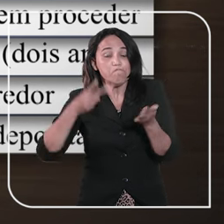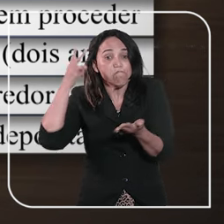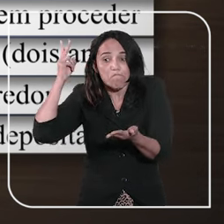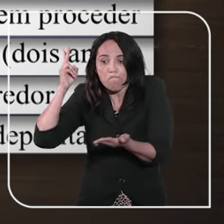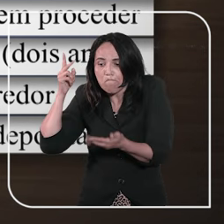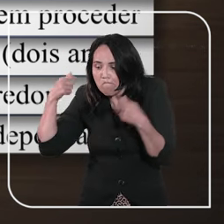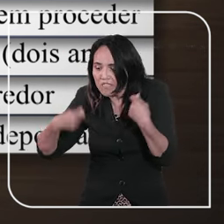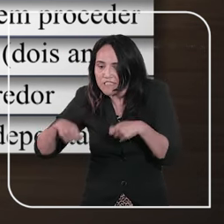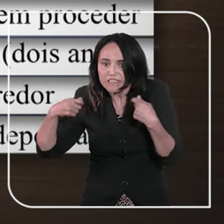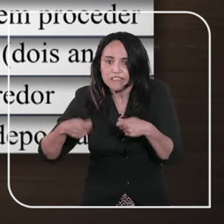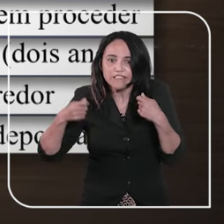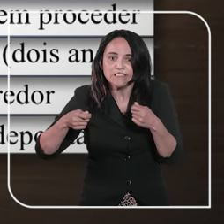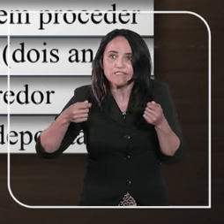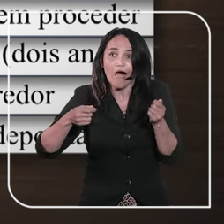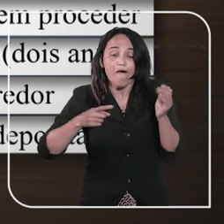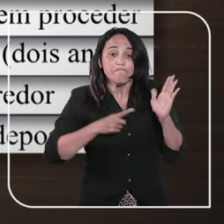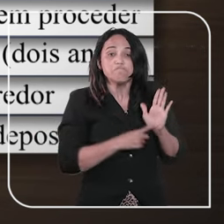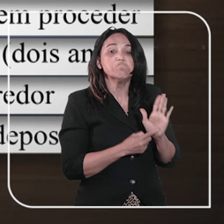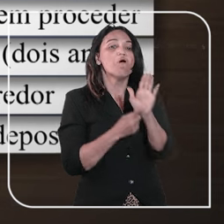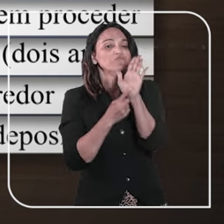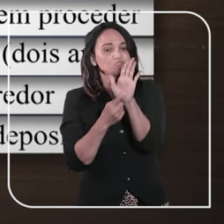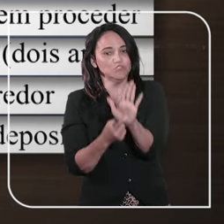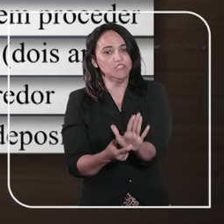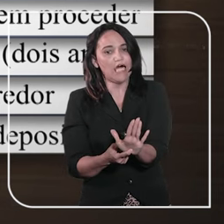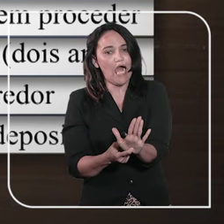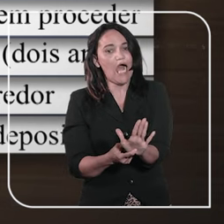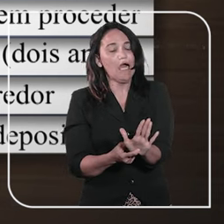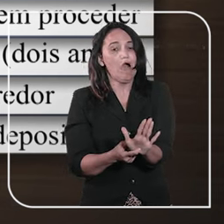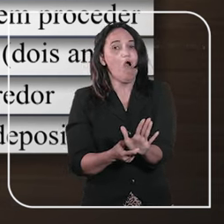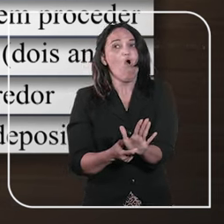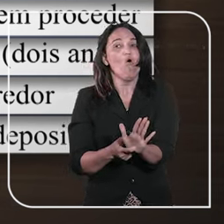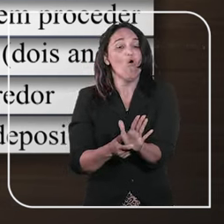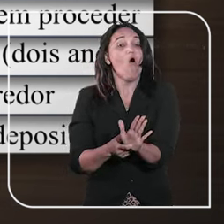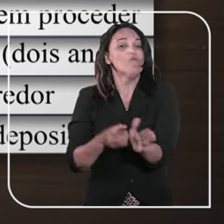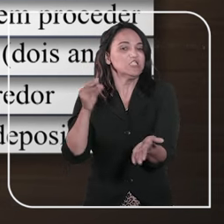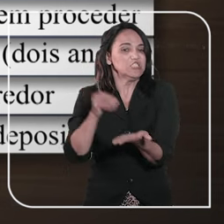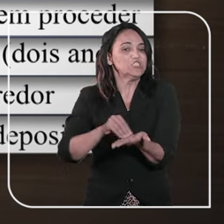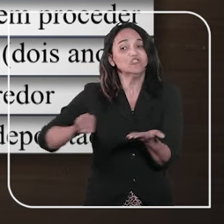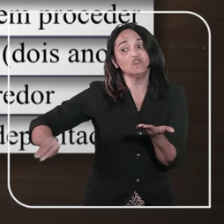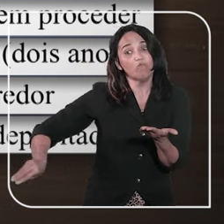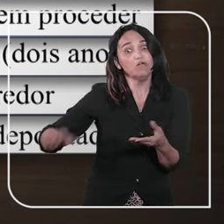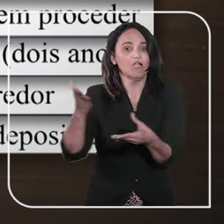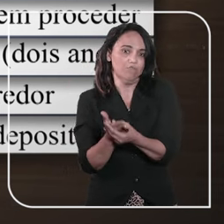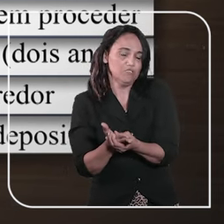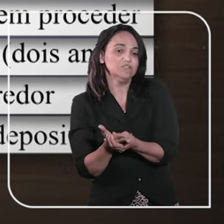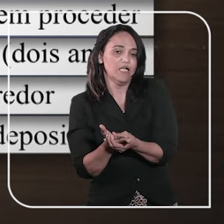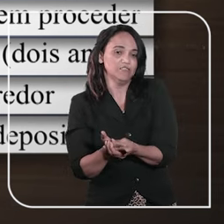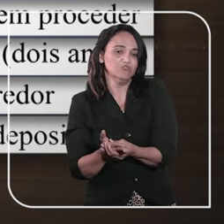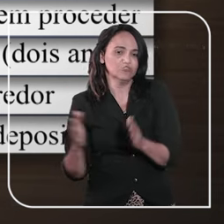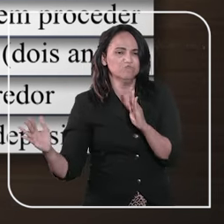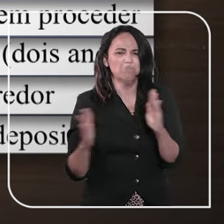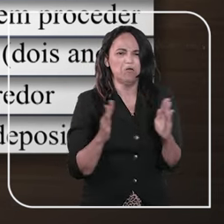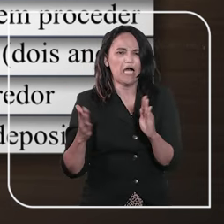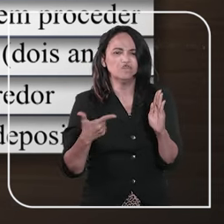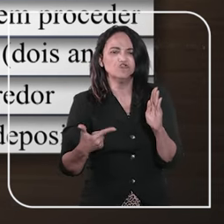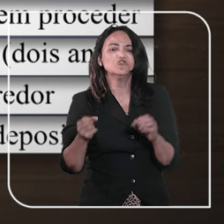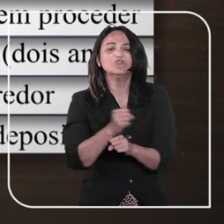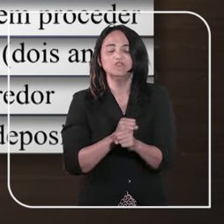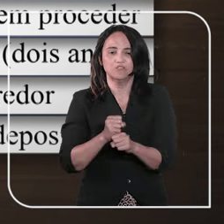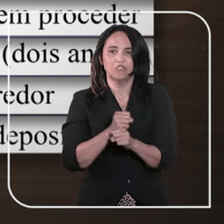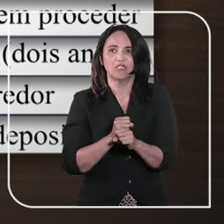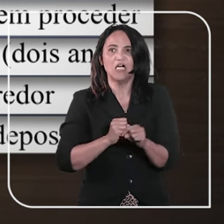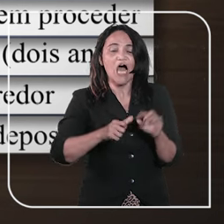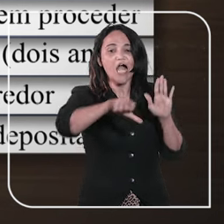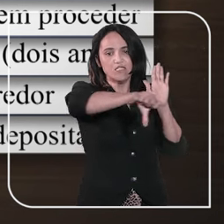do credor em proceder ao levantamento do depósito pelo prazo legalmente estabelecido, dois anos. É